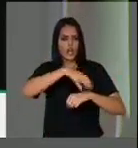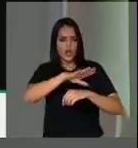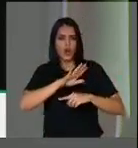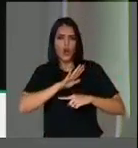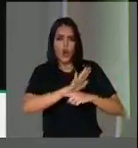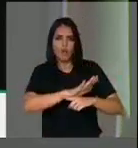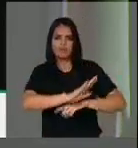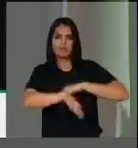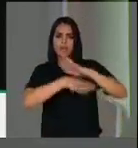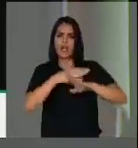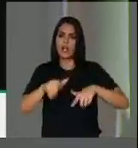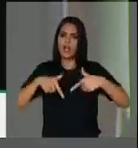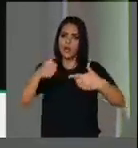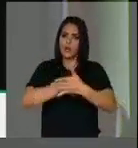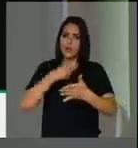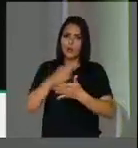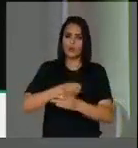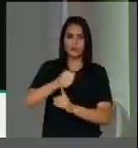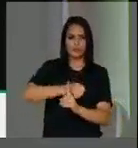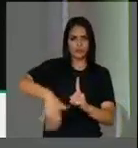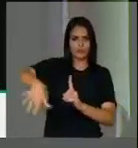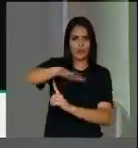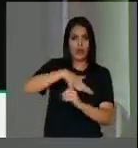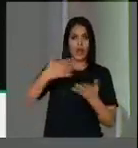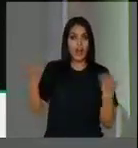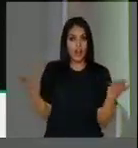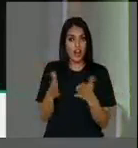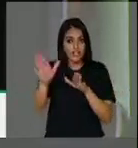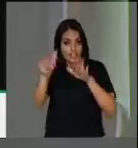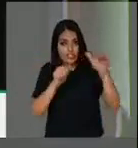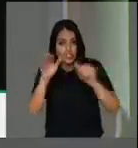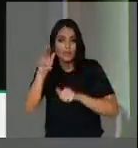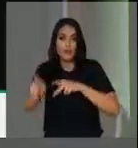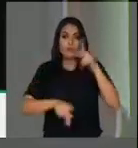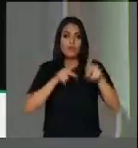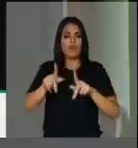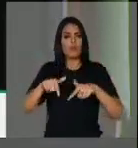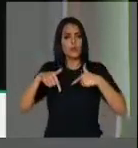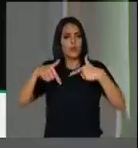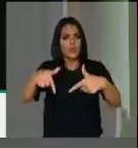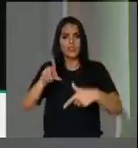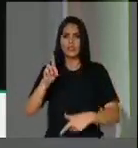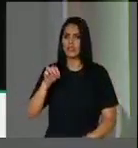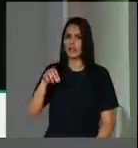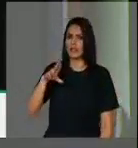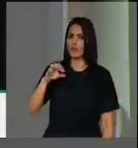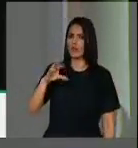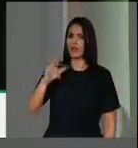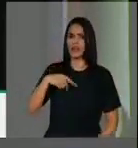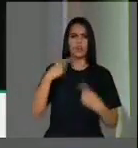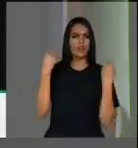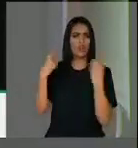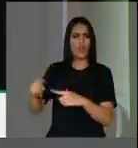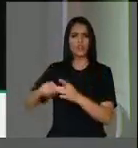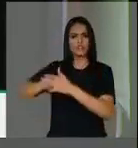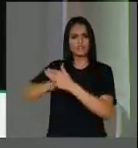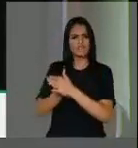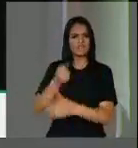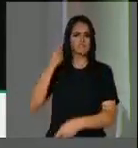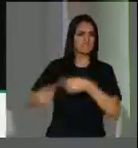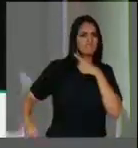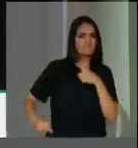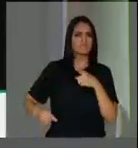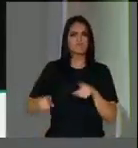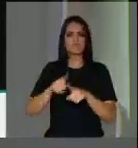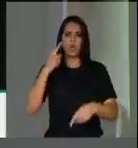nesse momento, o povo brasileiro para a luta em defesa da democracia contra o Estado de exceção, contra o desmonte